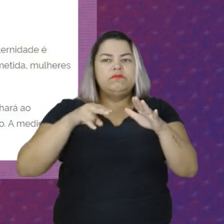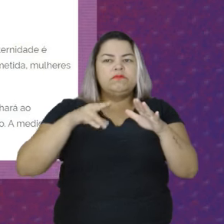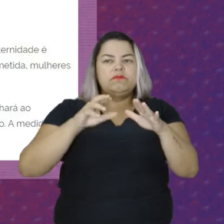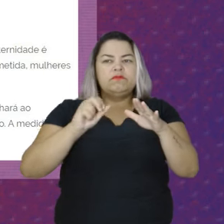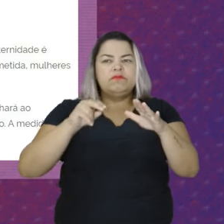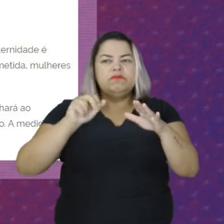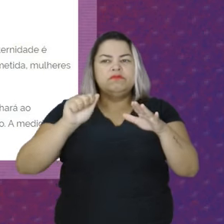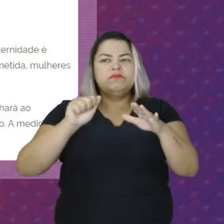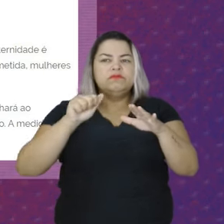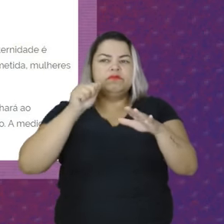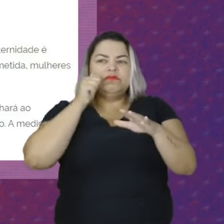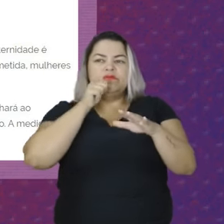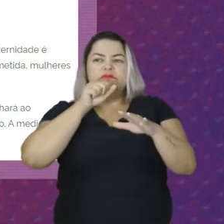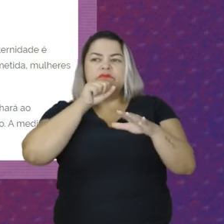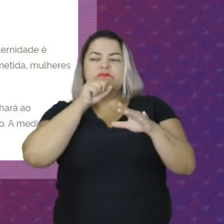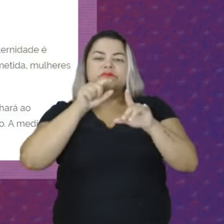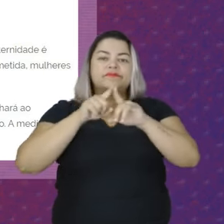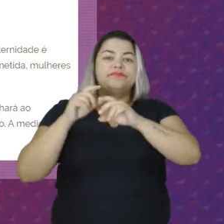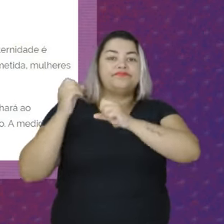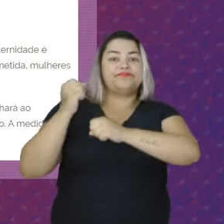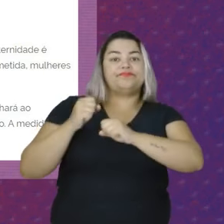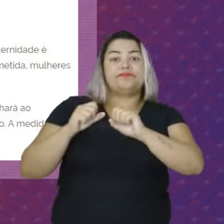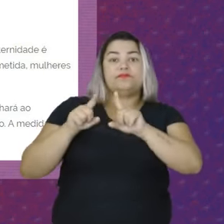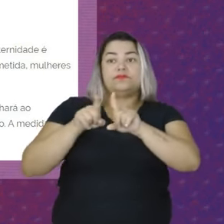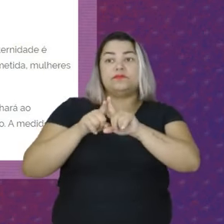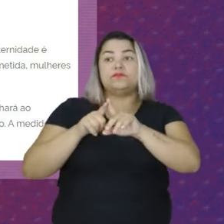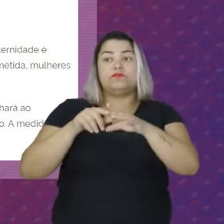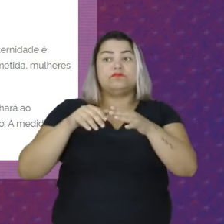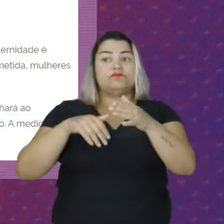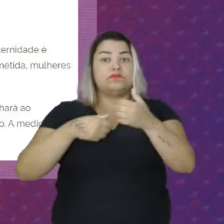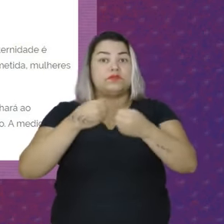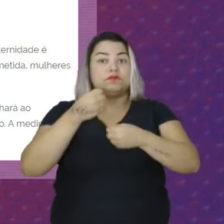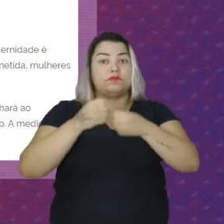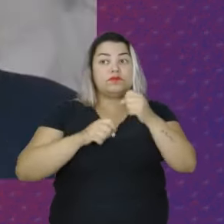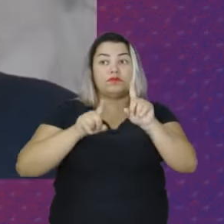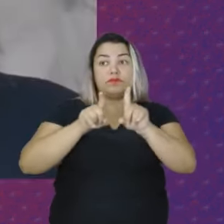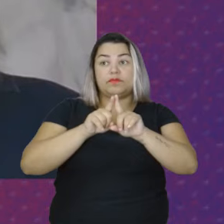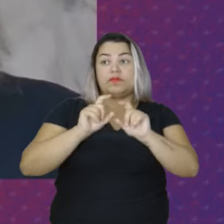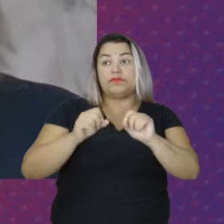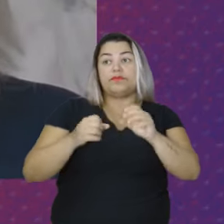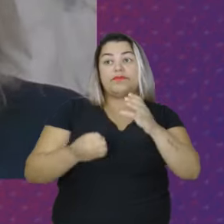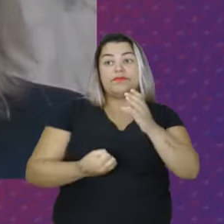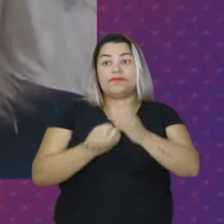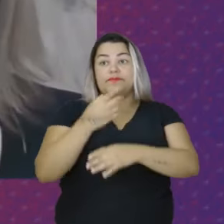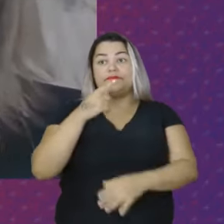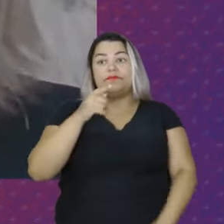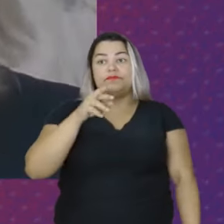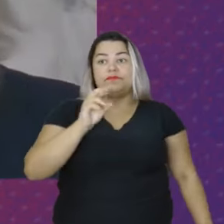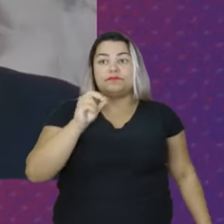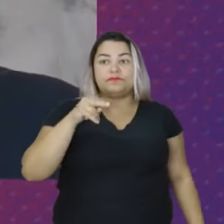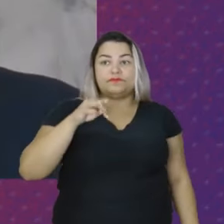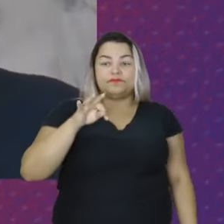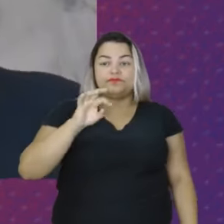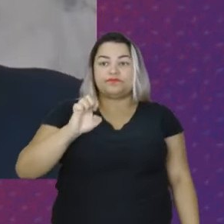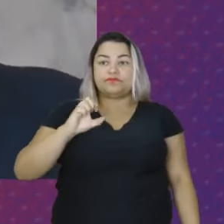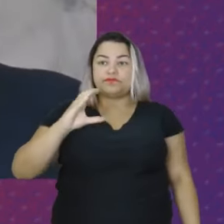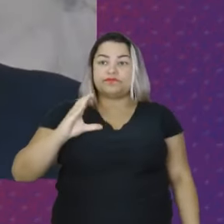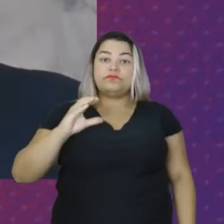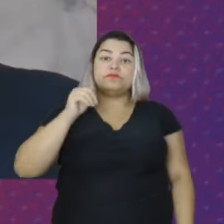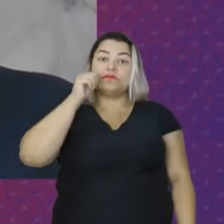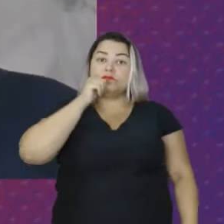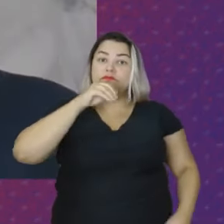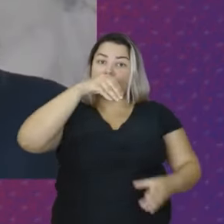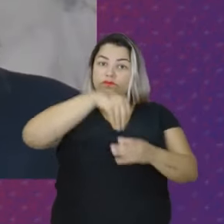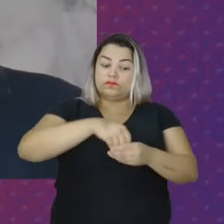projeto Bolsa Atleta do Ministério dos Esportes Como ele criou o Pronatec Mulher Dentro do